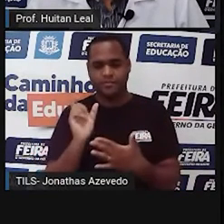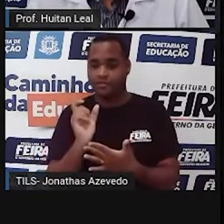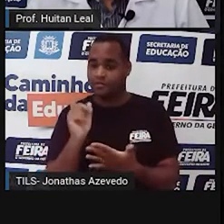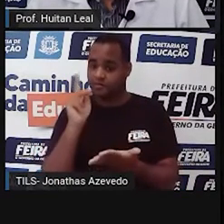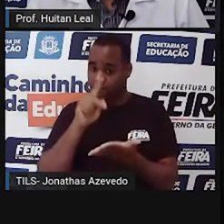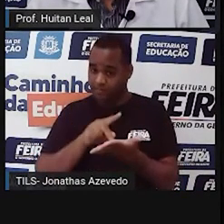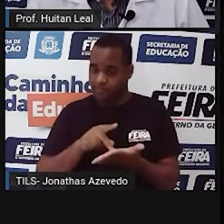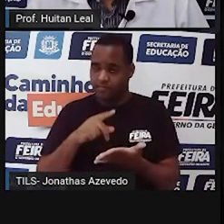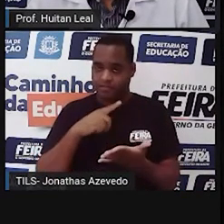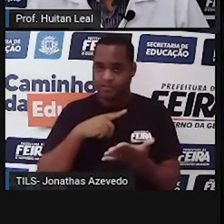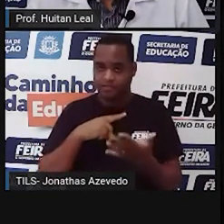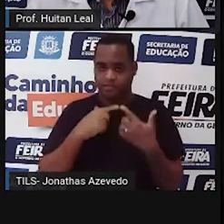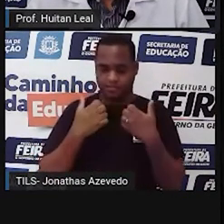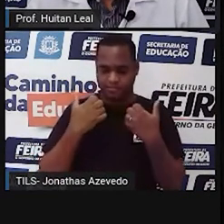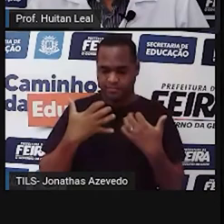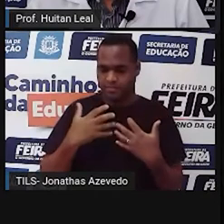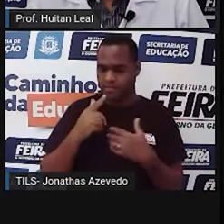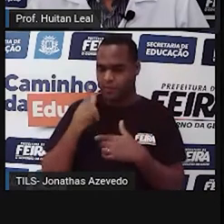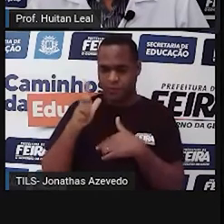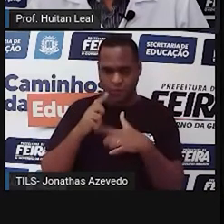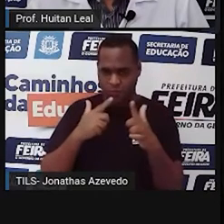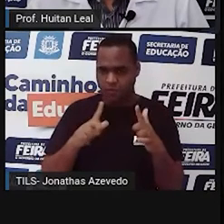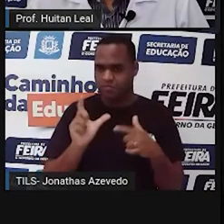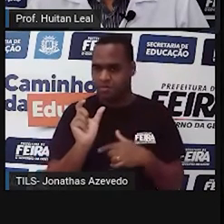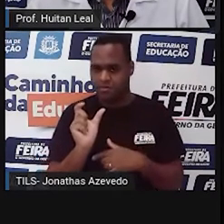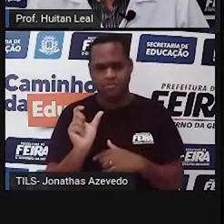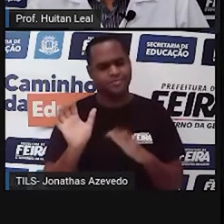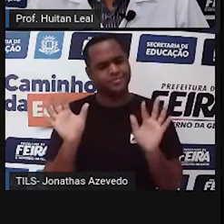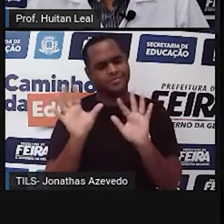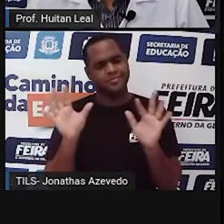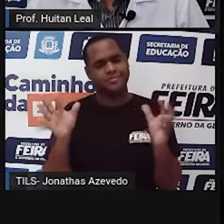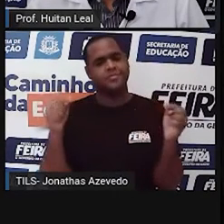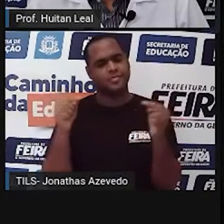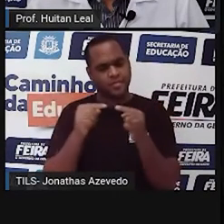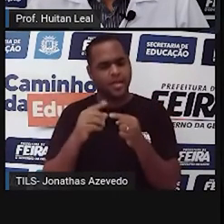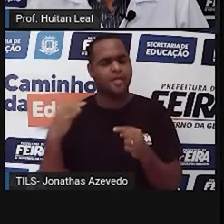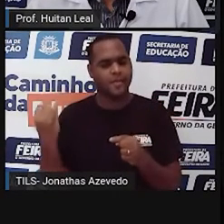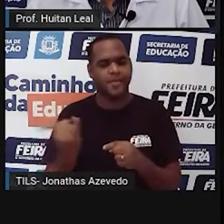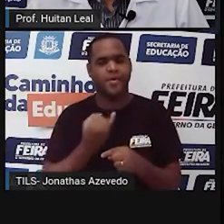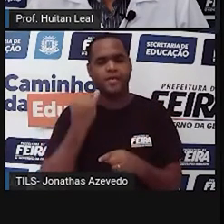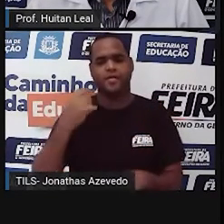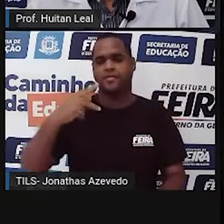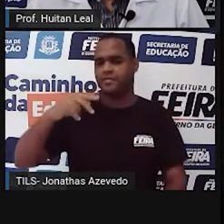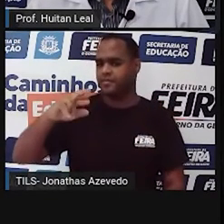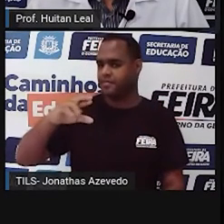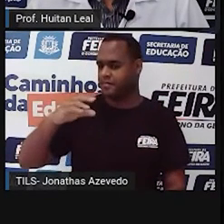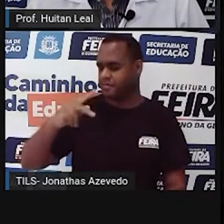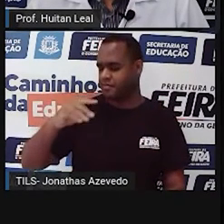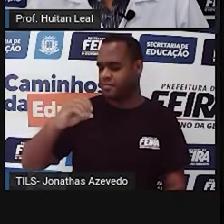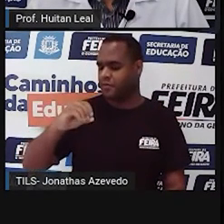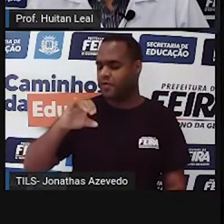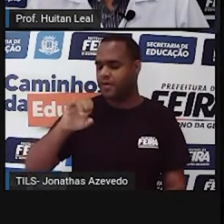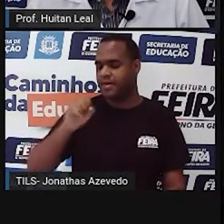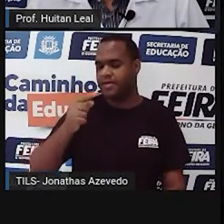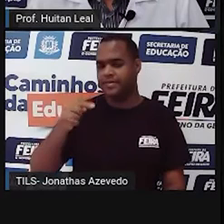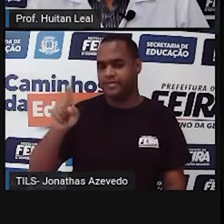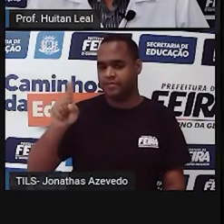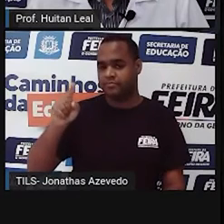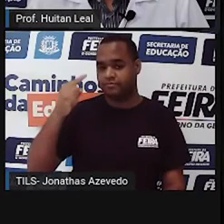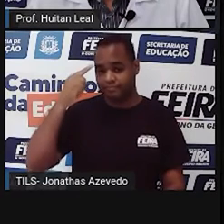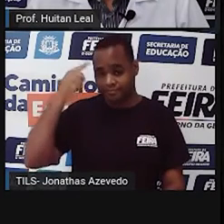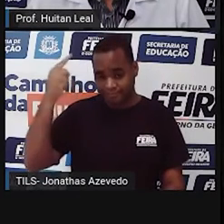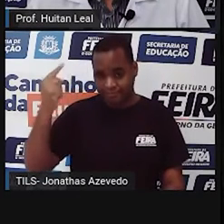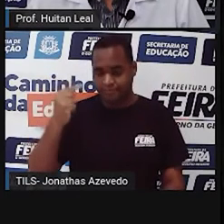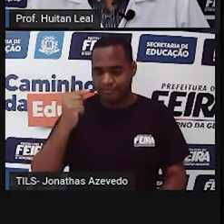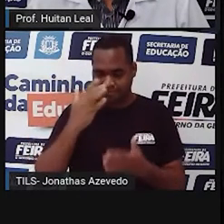outra palavra que se transforma em preposição. Então, ela é essencialmente preposição. São aquelas que só aparecem na